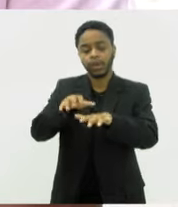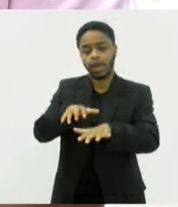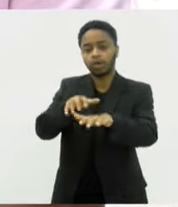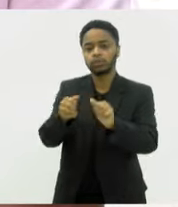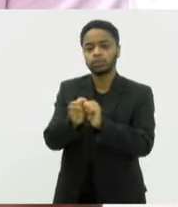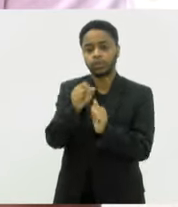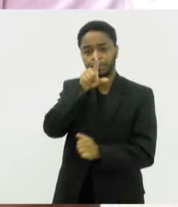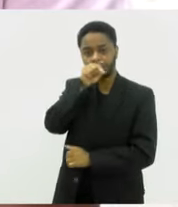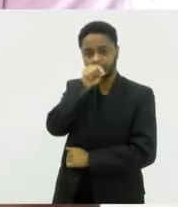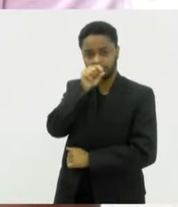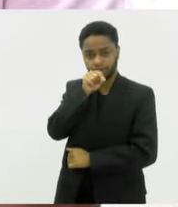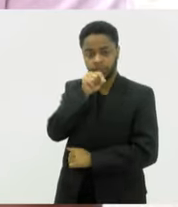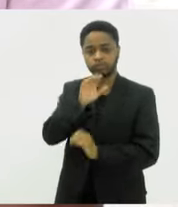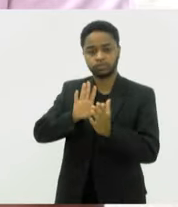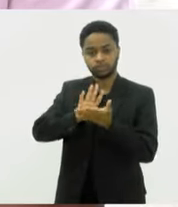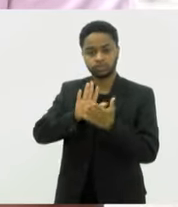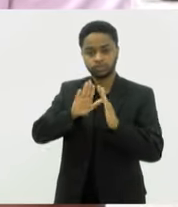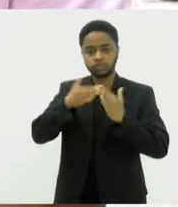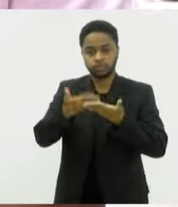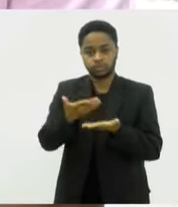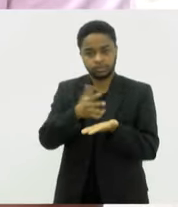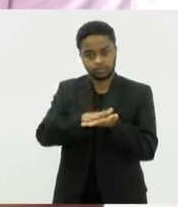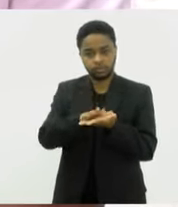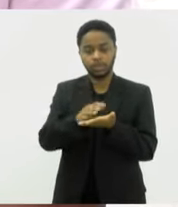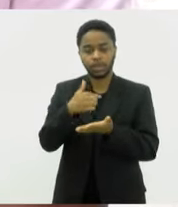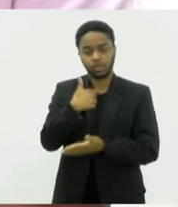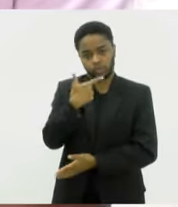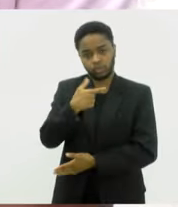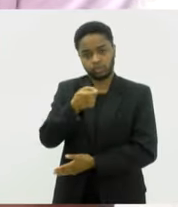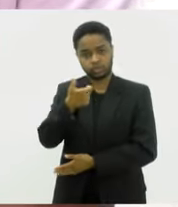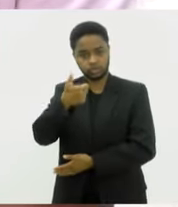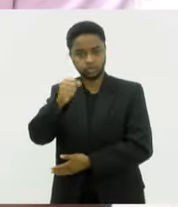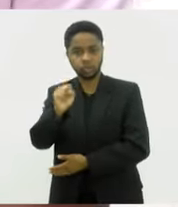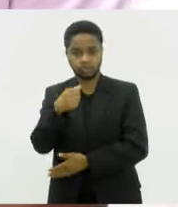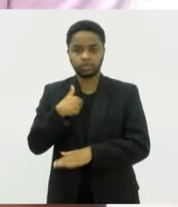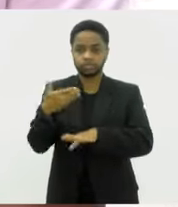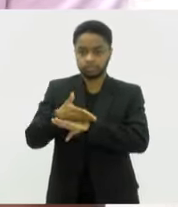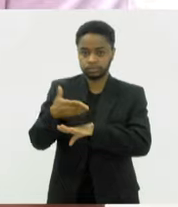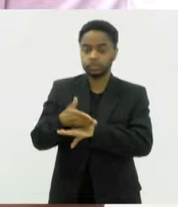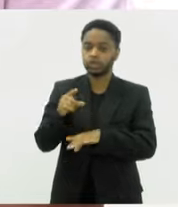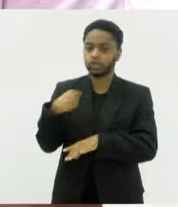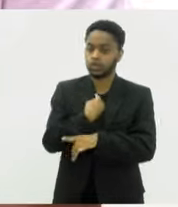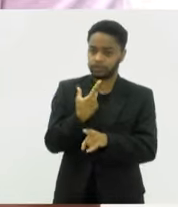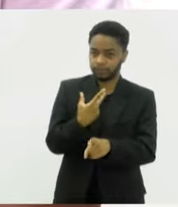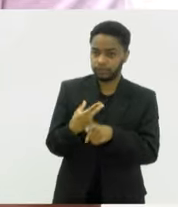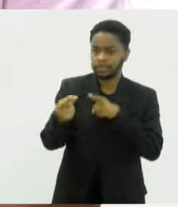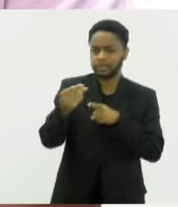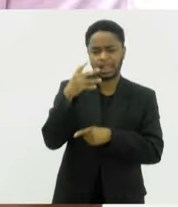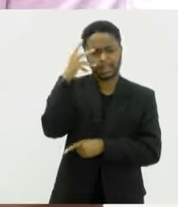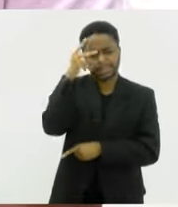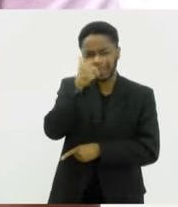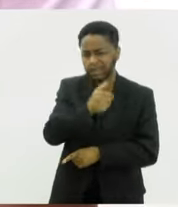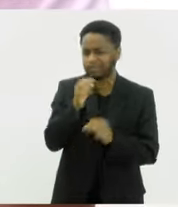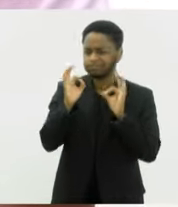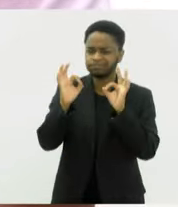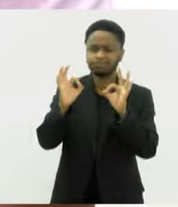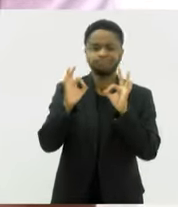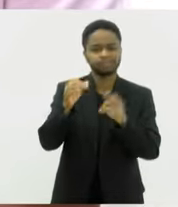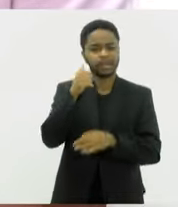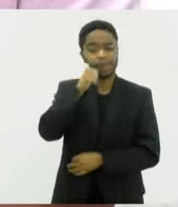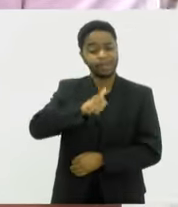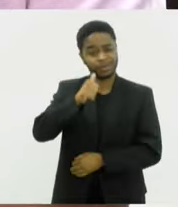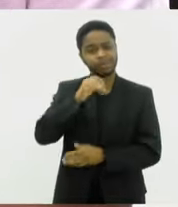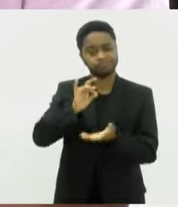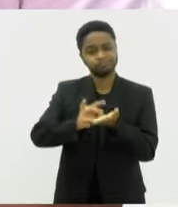-Flor, né? A convite do Neguinho da Beija-Flor. Eu vim no carro em 2018, que nós fomos campeões. Foi lindo, lindo, lindo! As mulheres, assim,